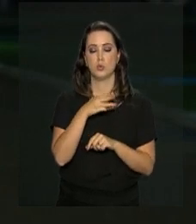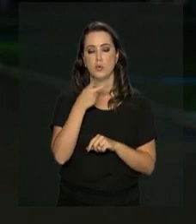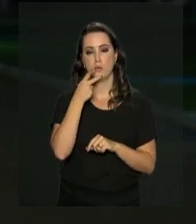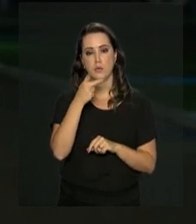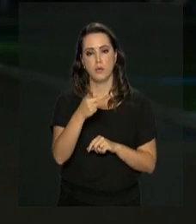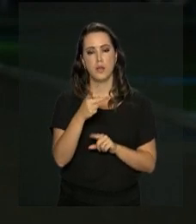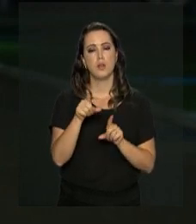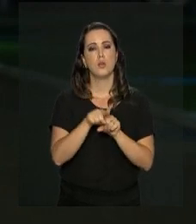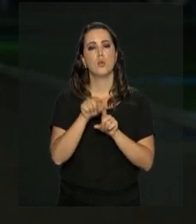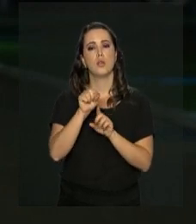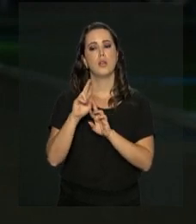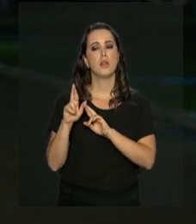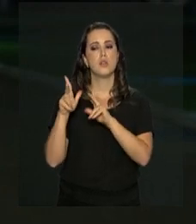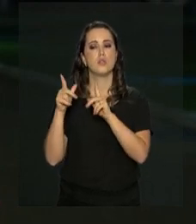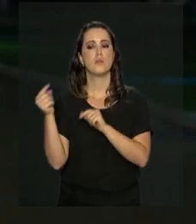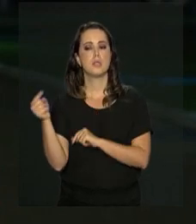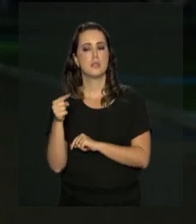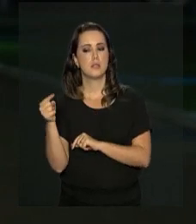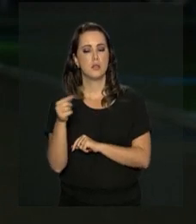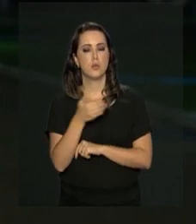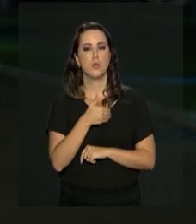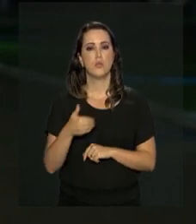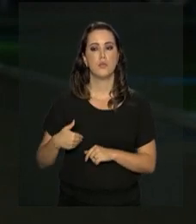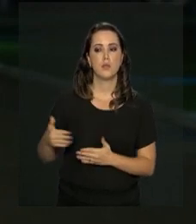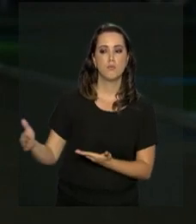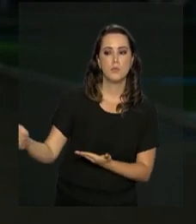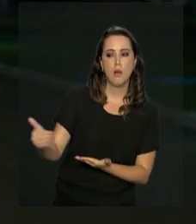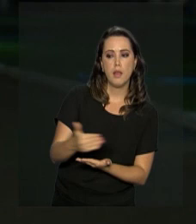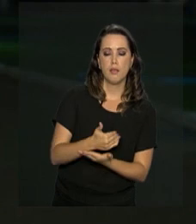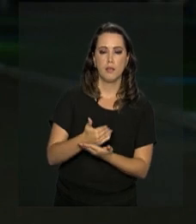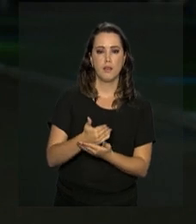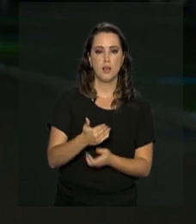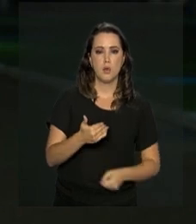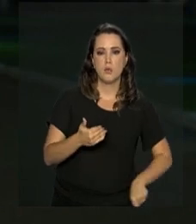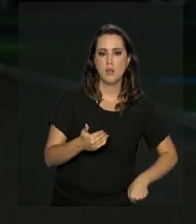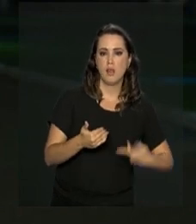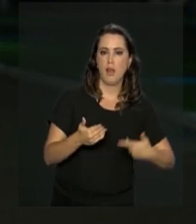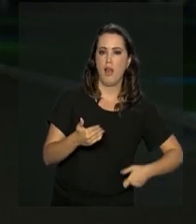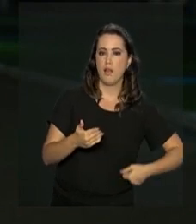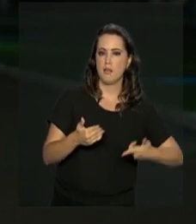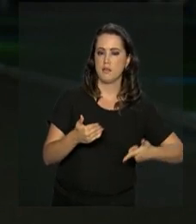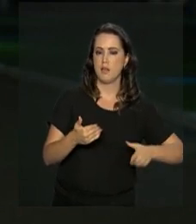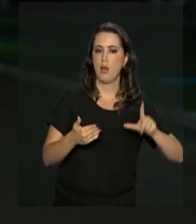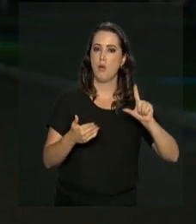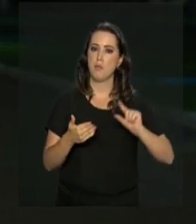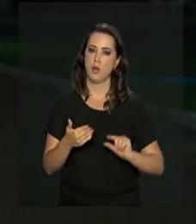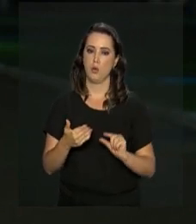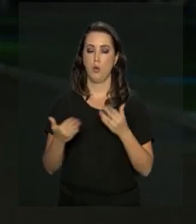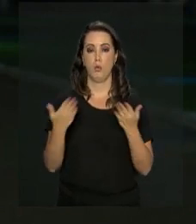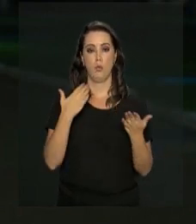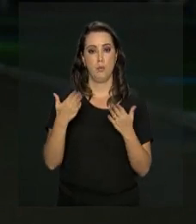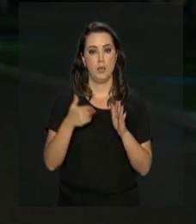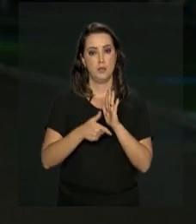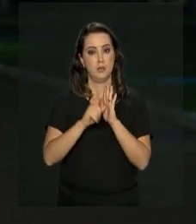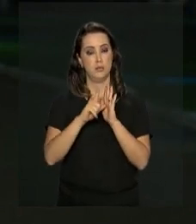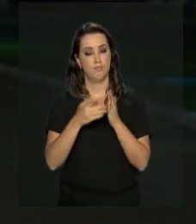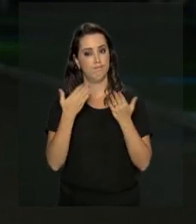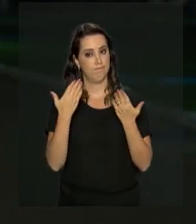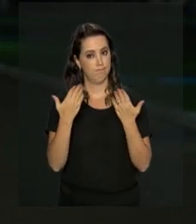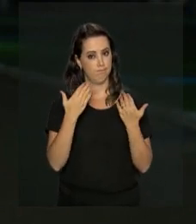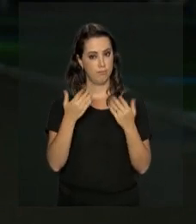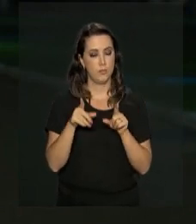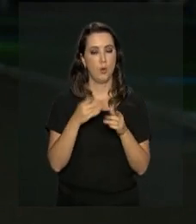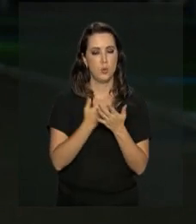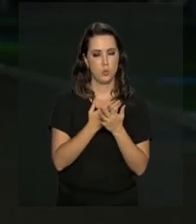diferença negativa entre o que o governo arrecada e o que gasta vai ser menor que a prevista. Disse ainda que o